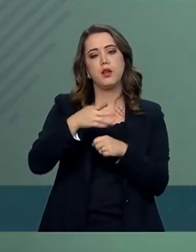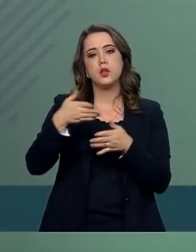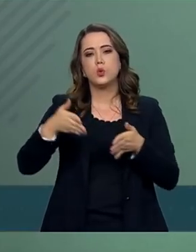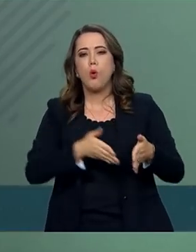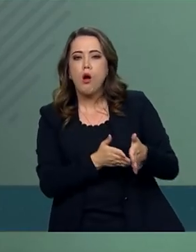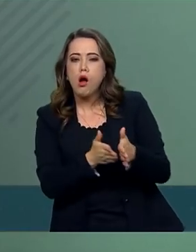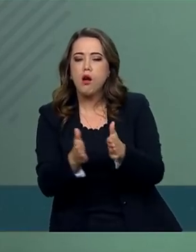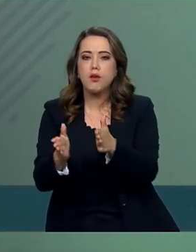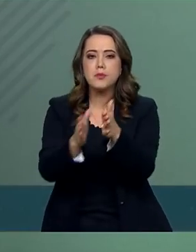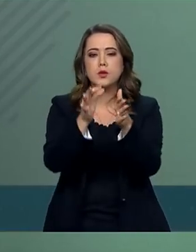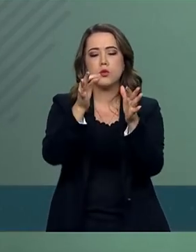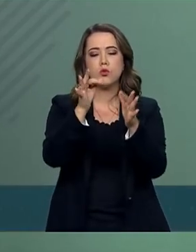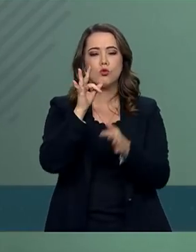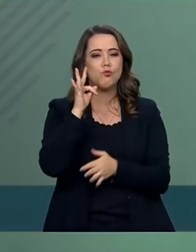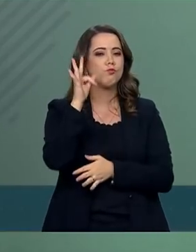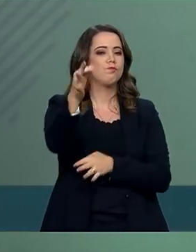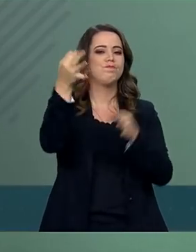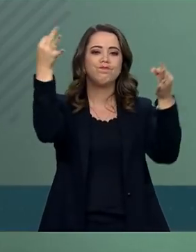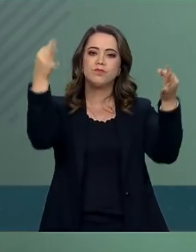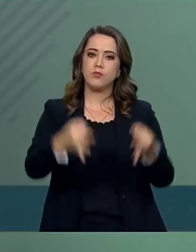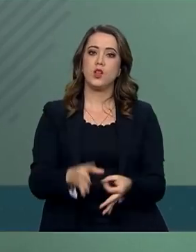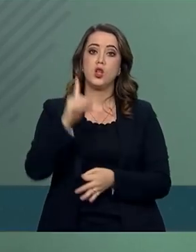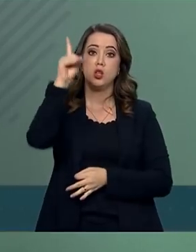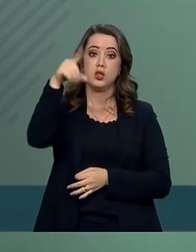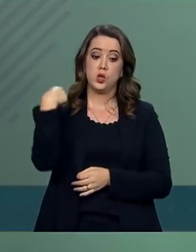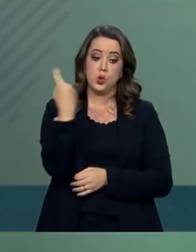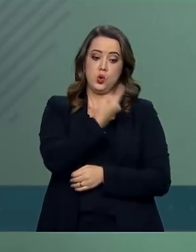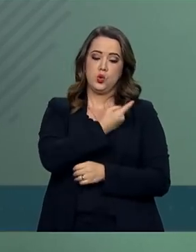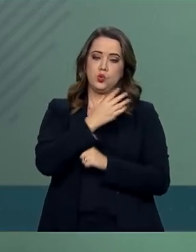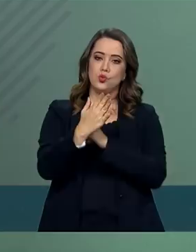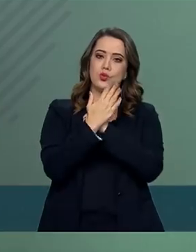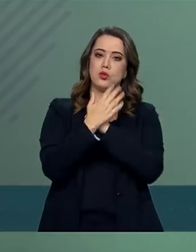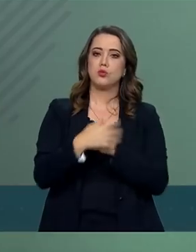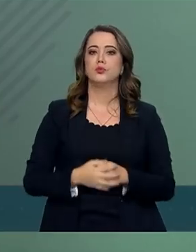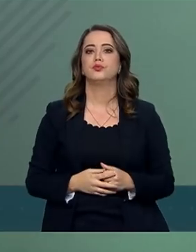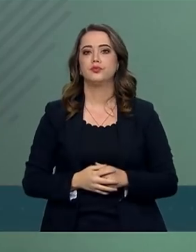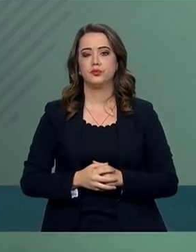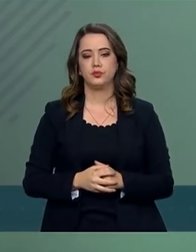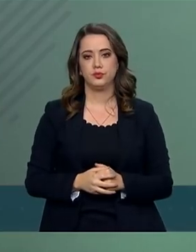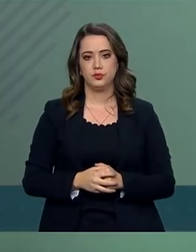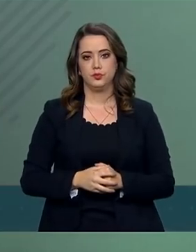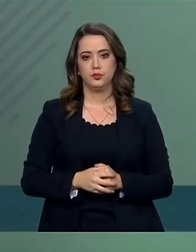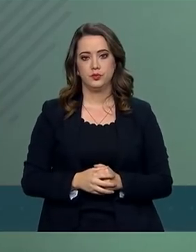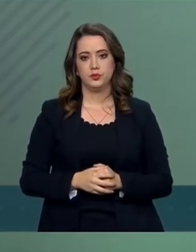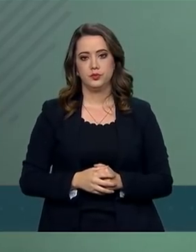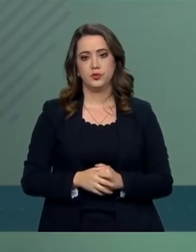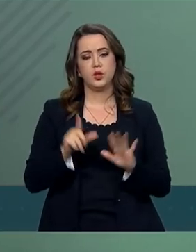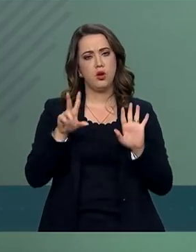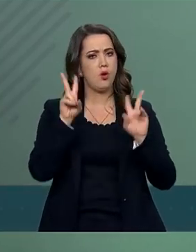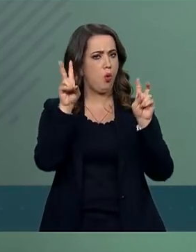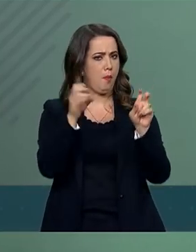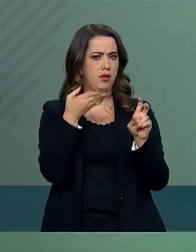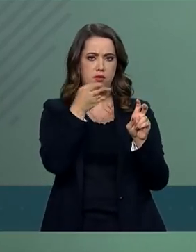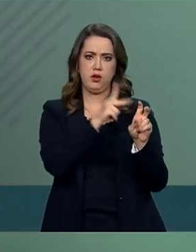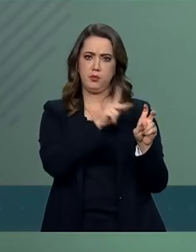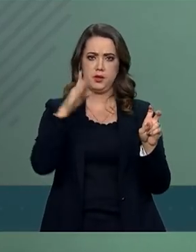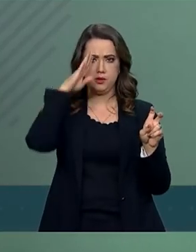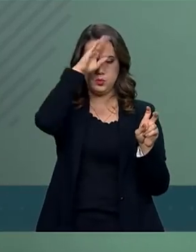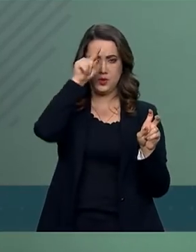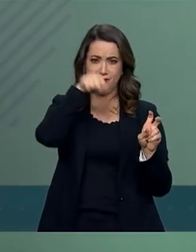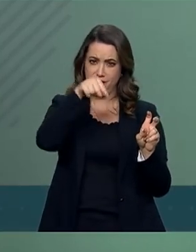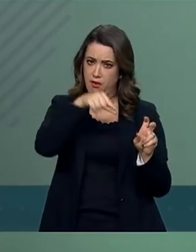futuro promissor. Que Deus nos ajude. Fecho aspas. Então, esse é o comentário do nosso presidente.